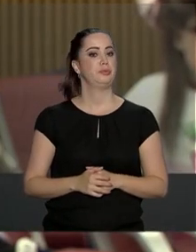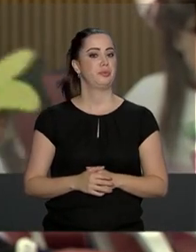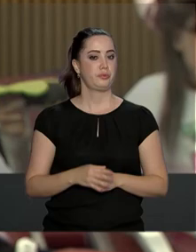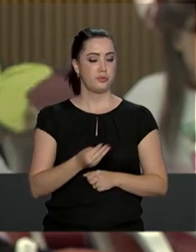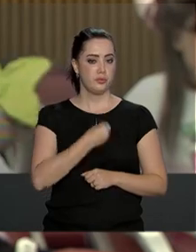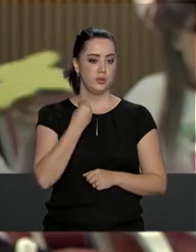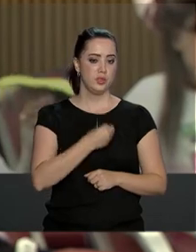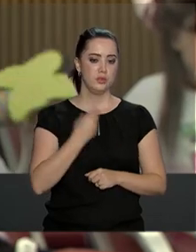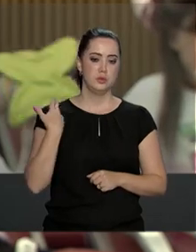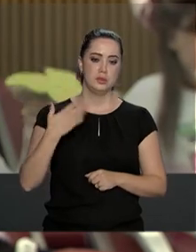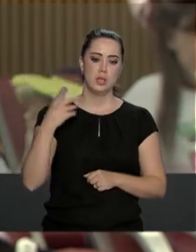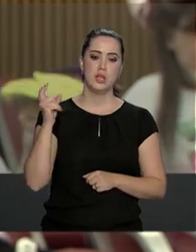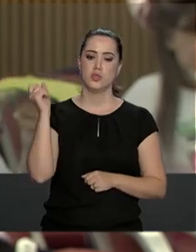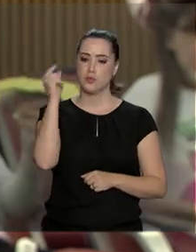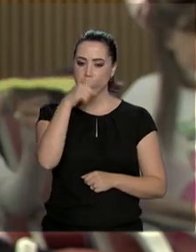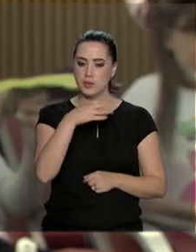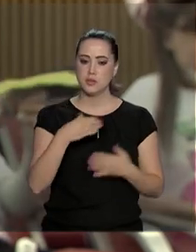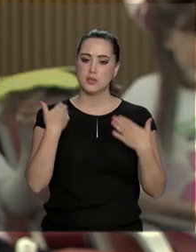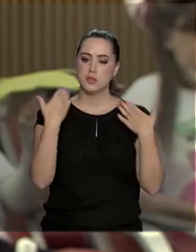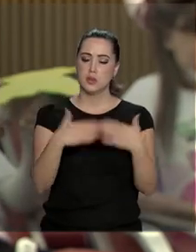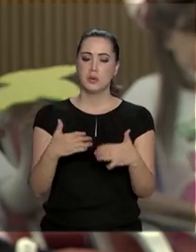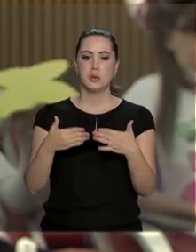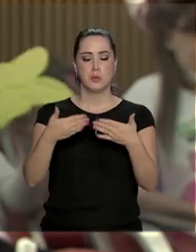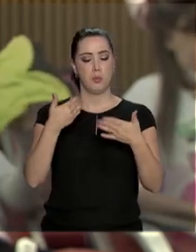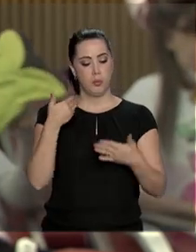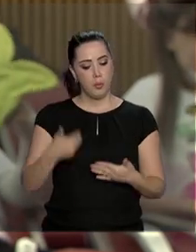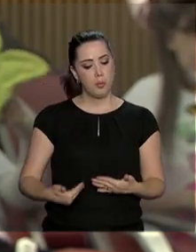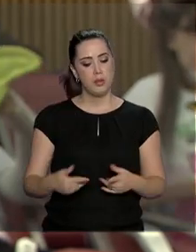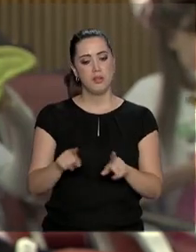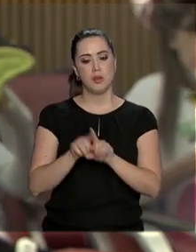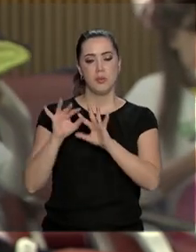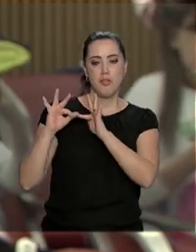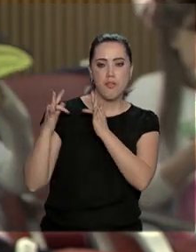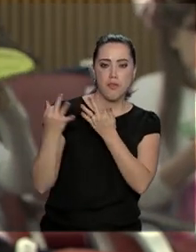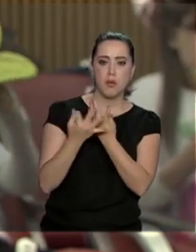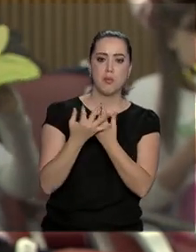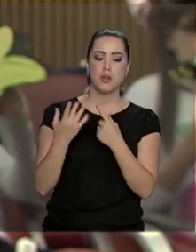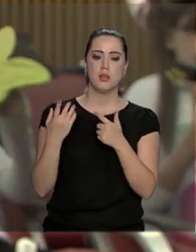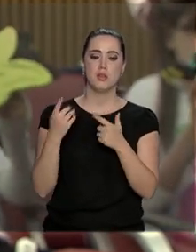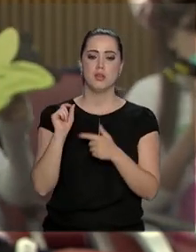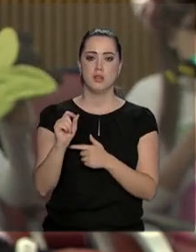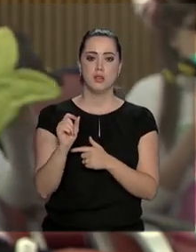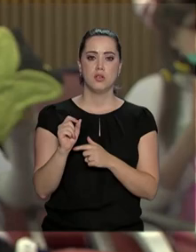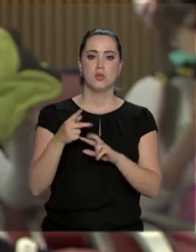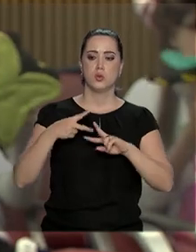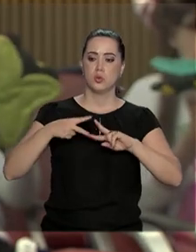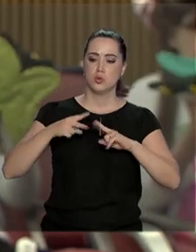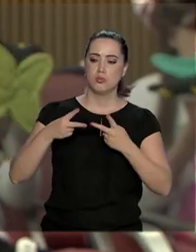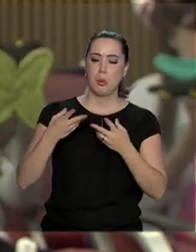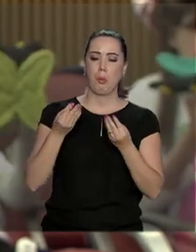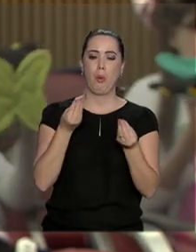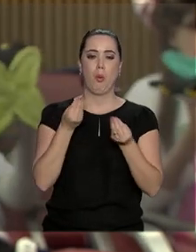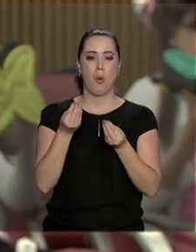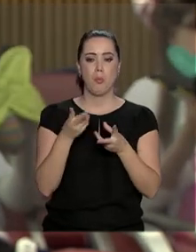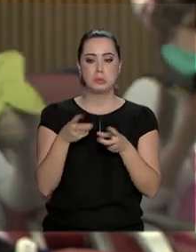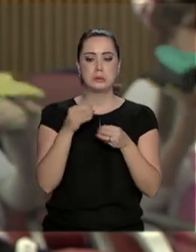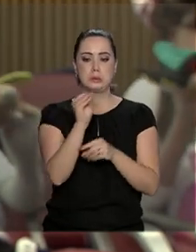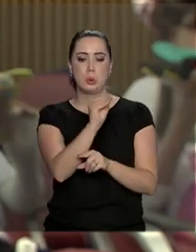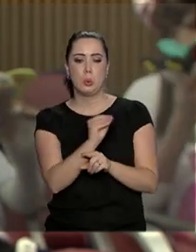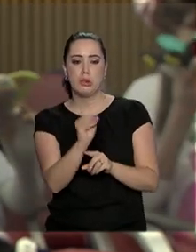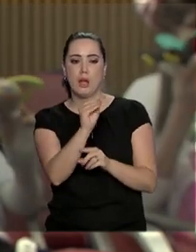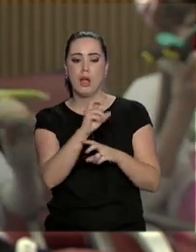e as dificuldades enfrentadas não só por mim, mas pela minha família na questão do diagnóstico, tratamento,